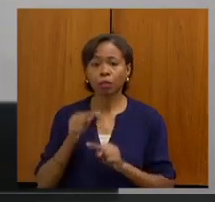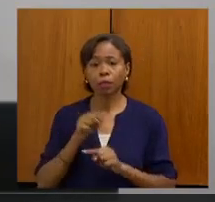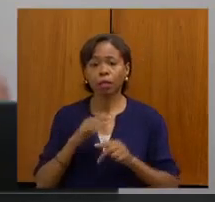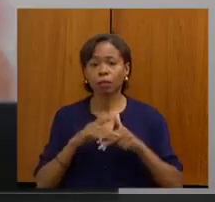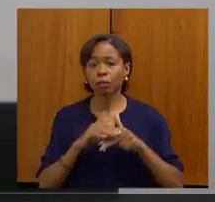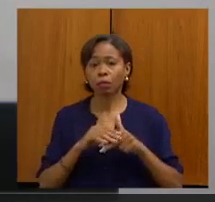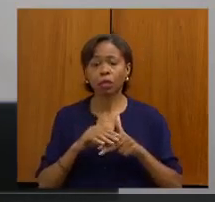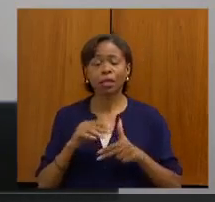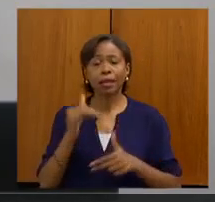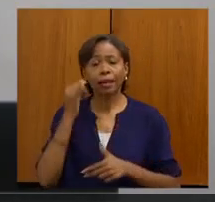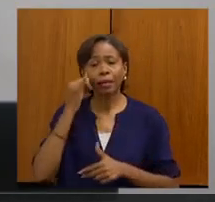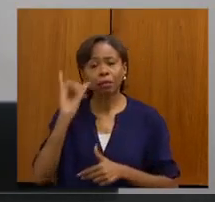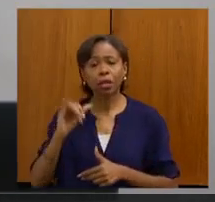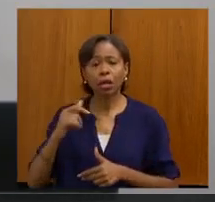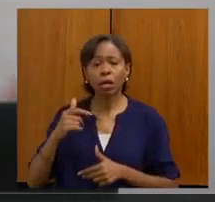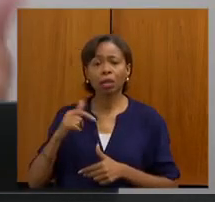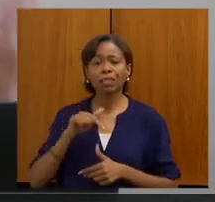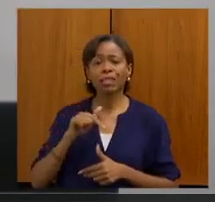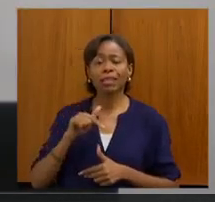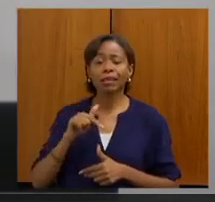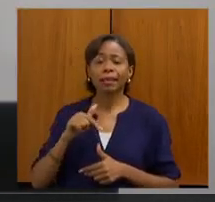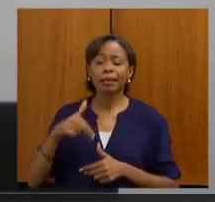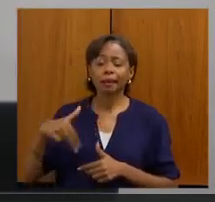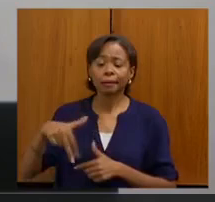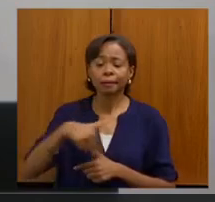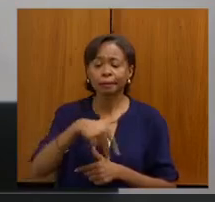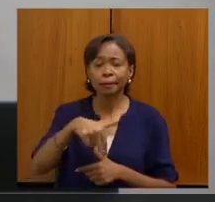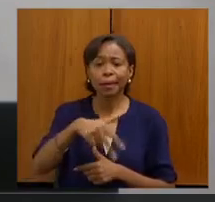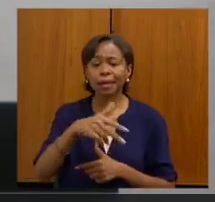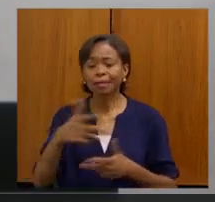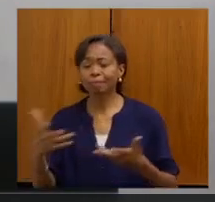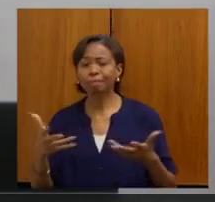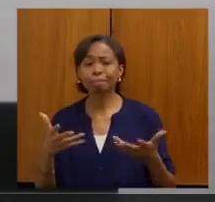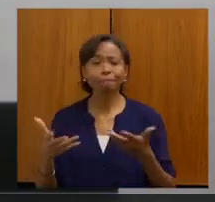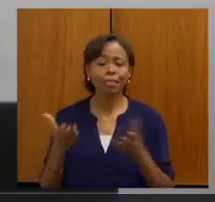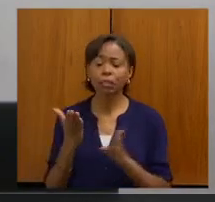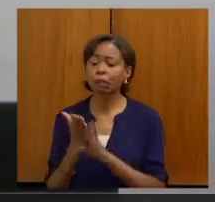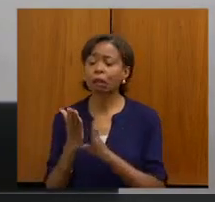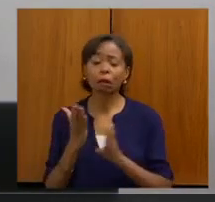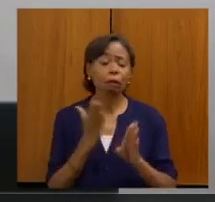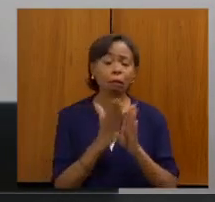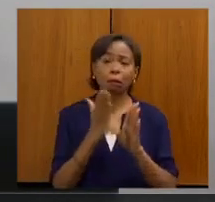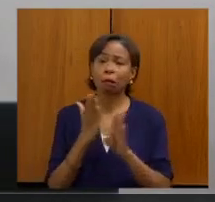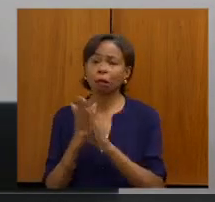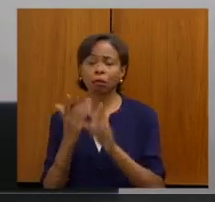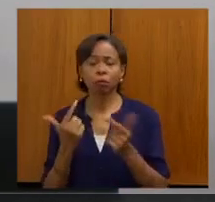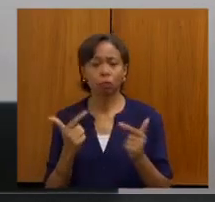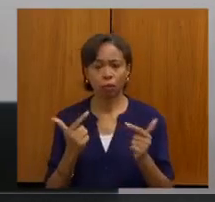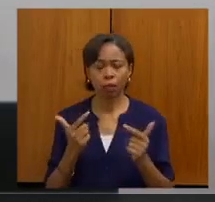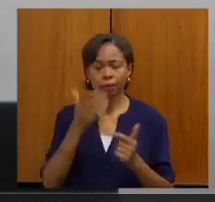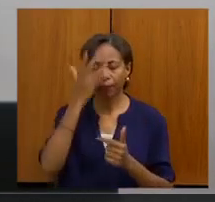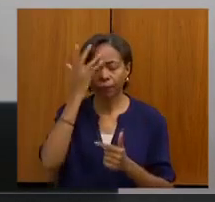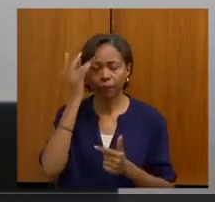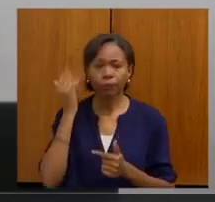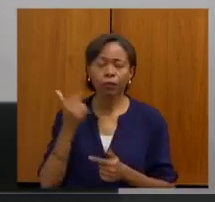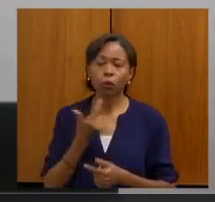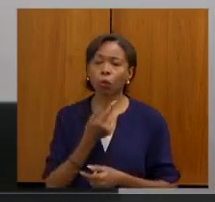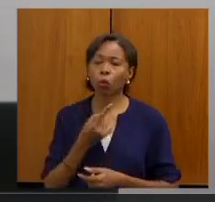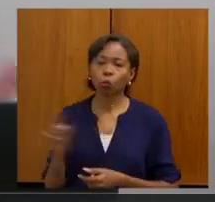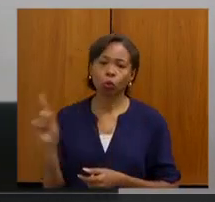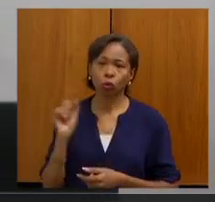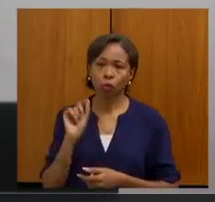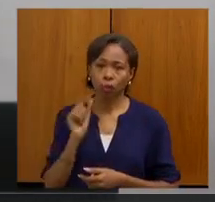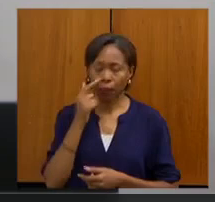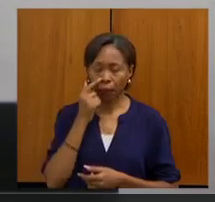ficam hiperambulando com alta suspeição e não conseguem um diagnóstico definitivo. E, por último, a habilitação dos hospitais